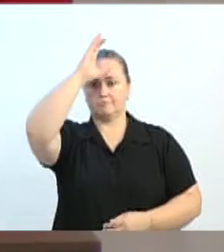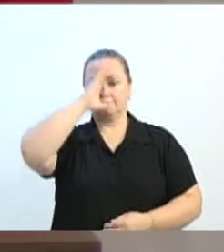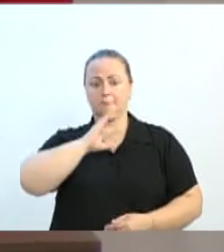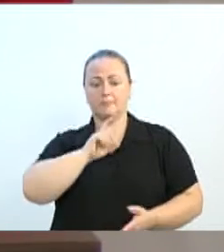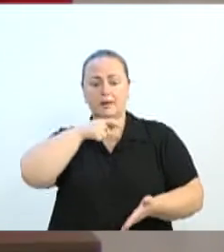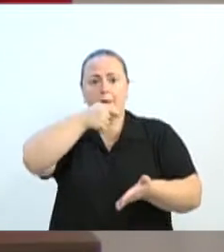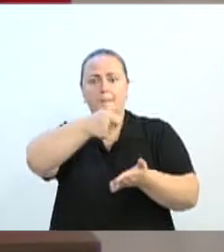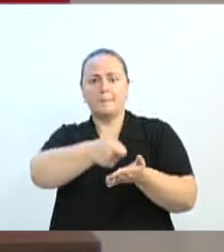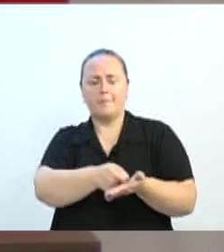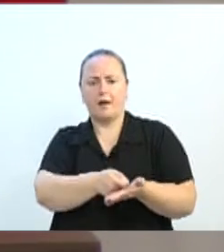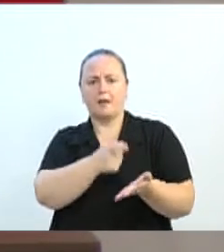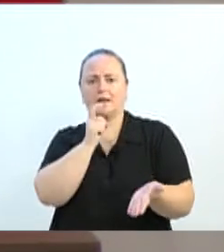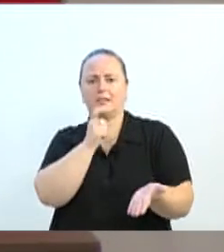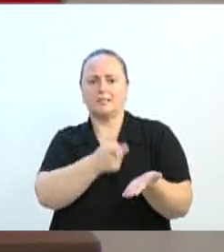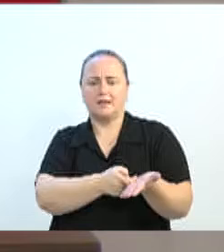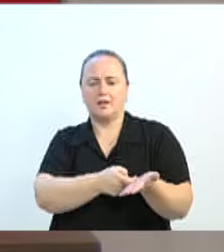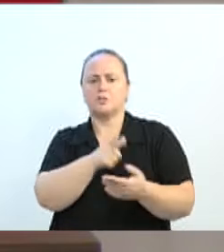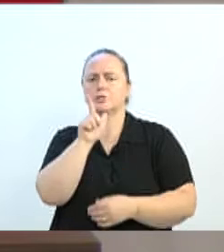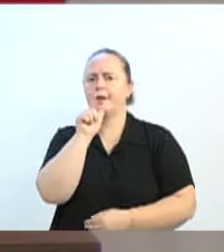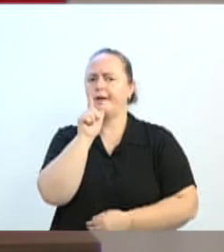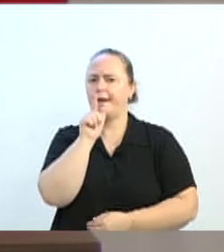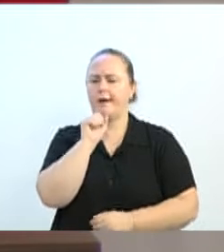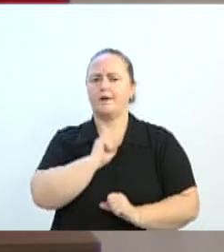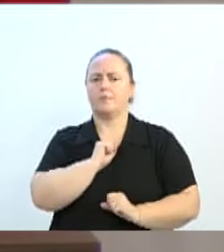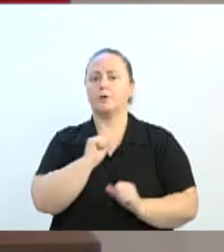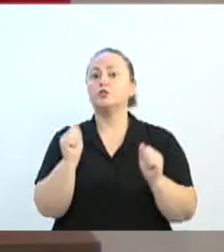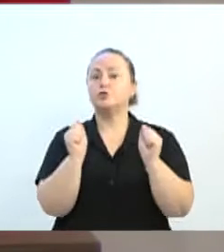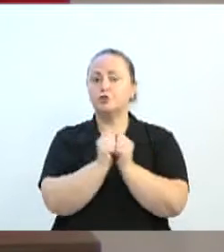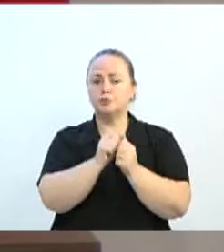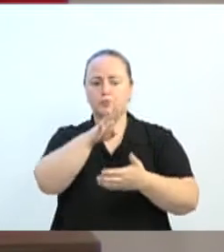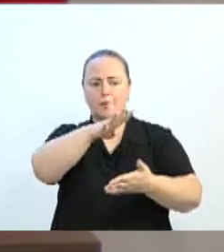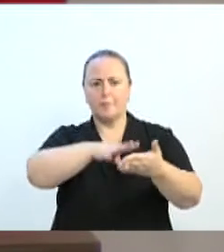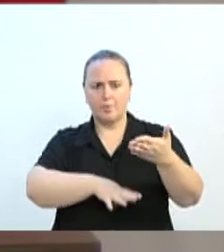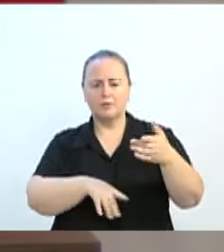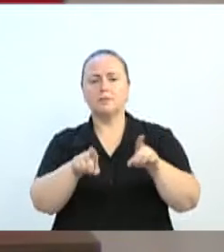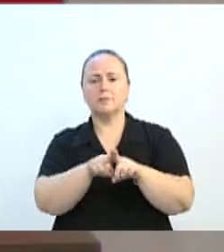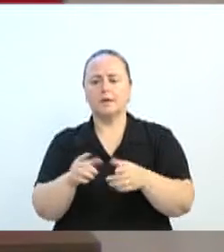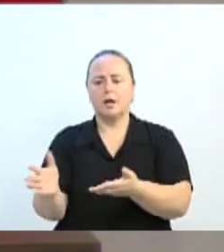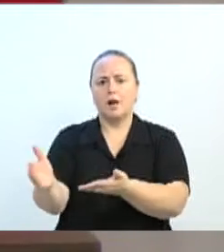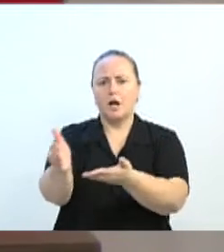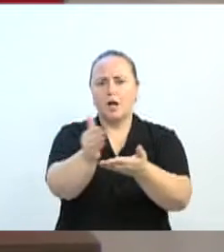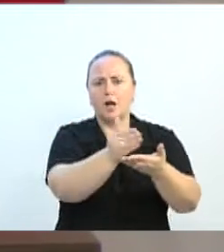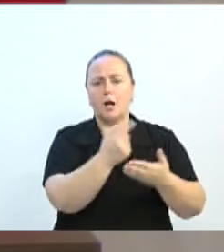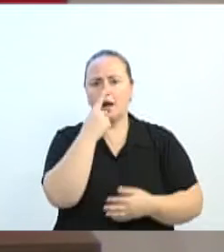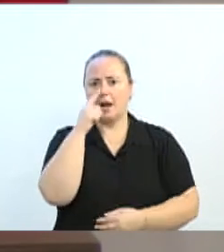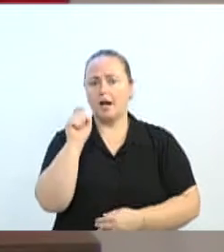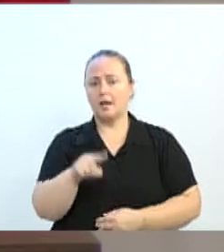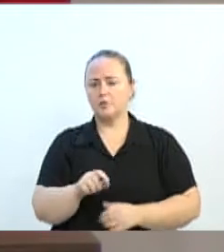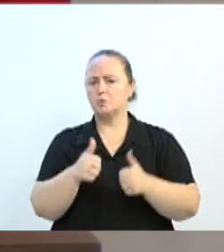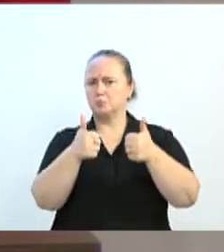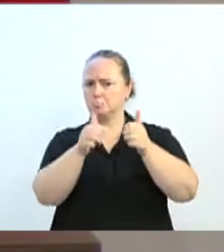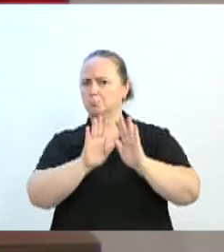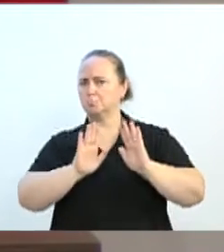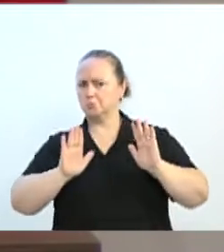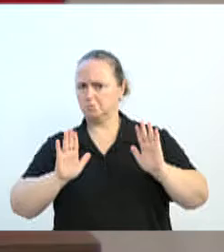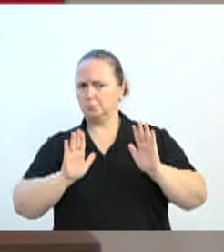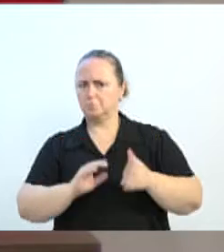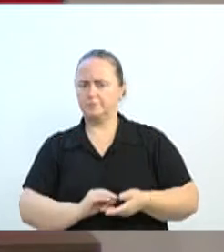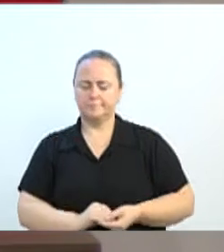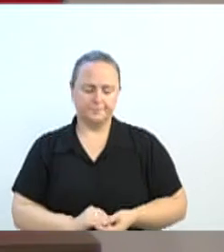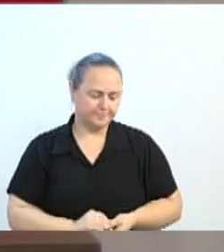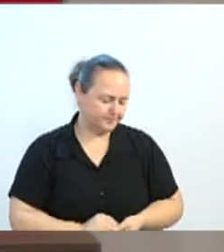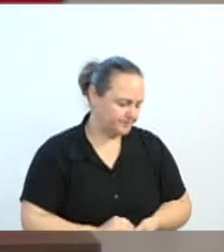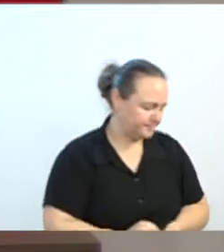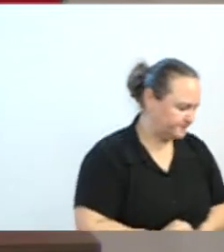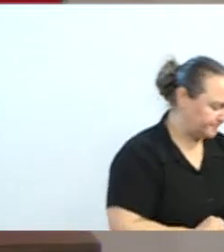água, o cidadão paga, junto da fatura da taxa de água, a coleta de lixo. Até aí, tudo bem. A